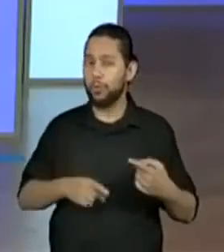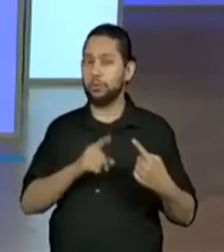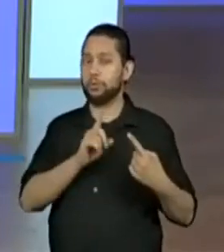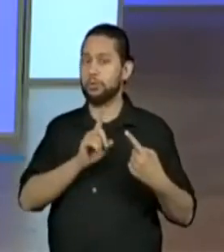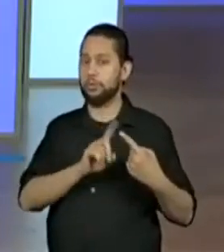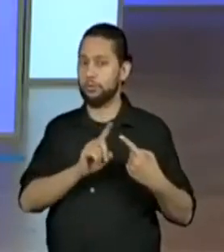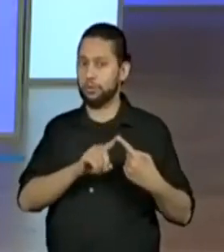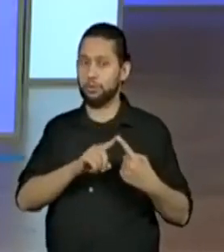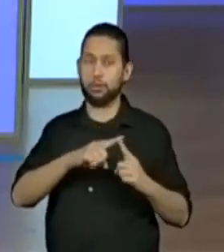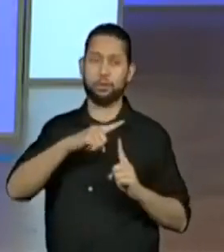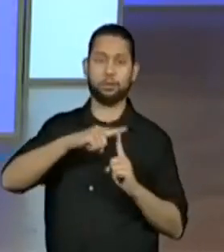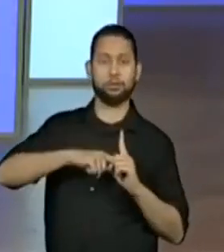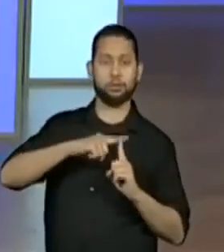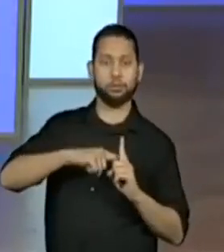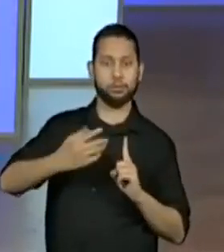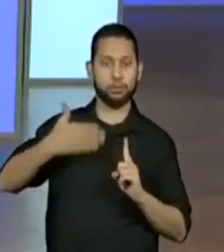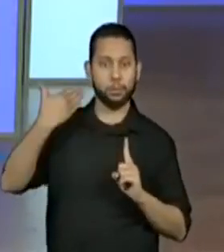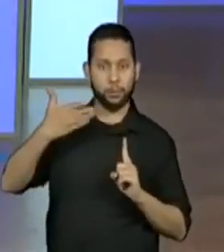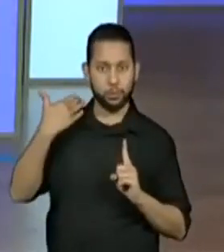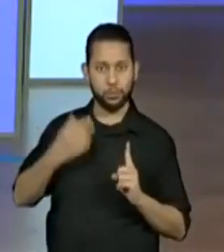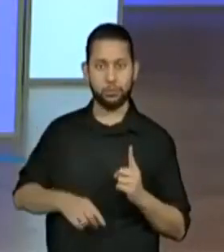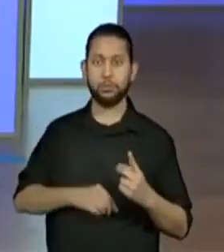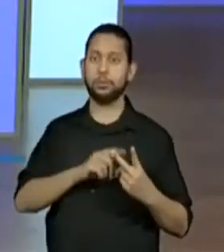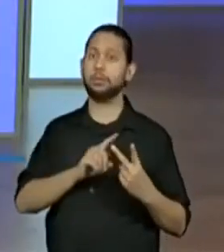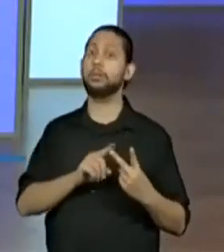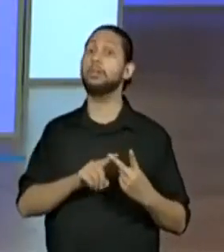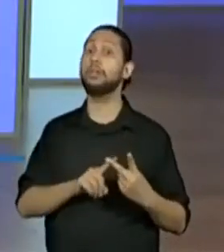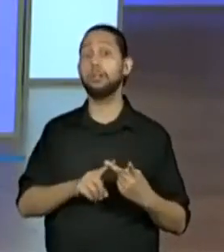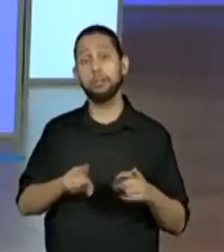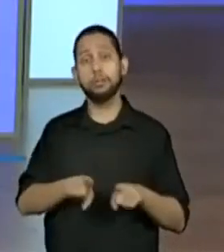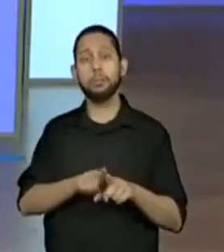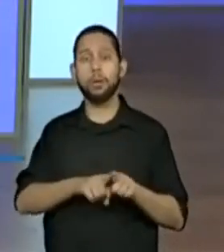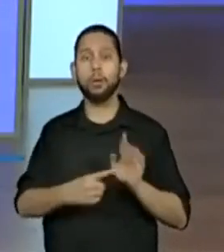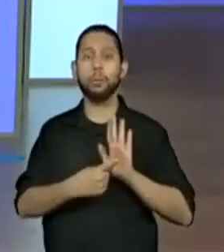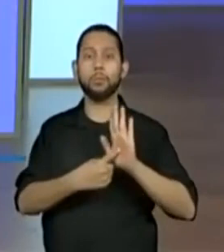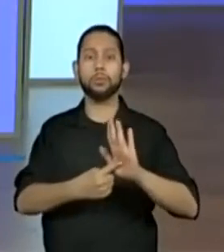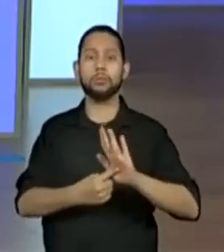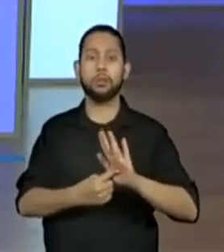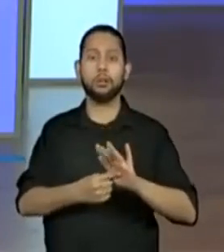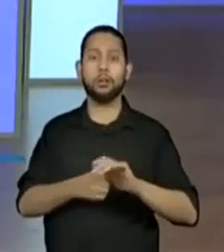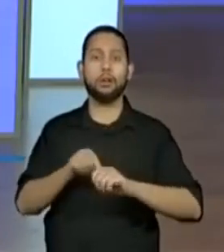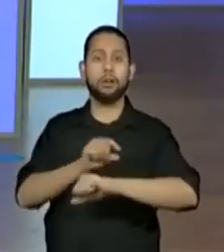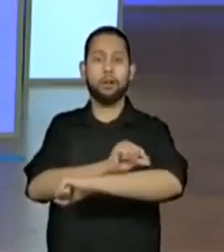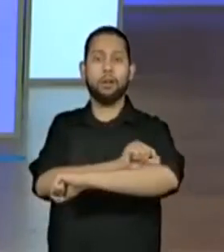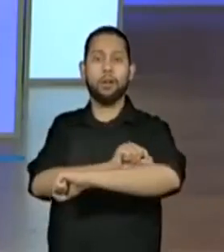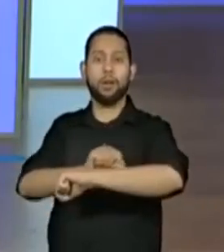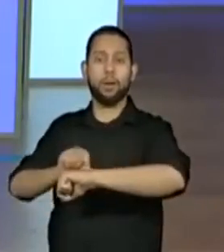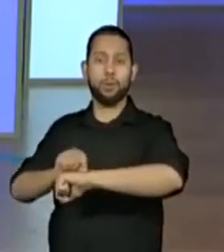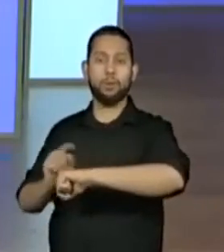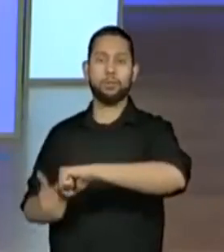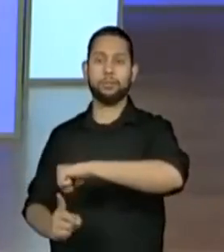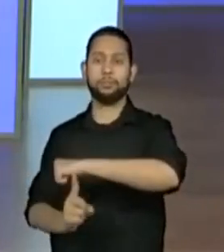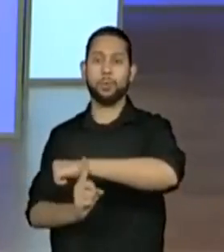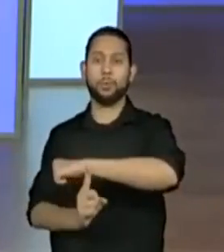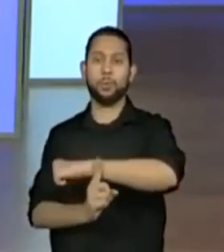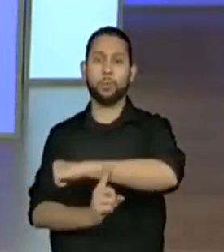hoje, nós vamos trabalhar com a reta numérica e com a régua. Vamos, então,